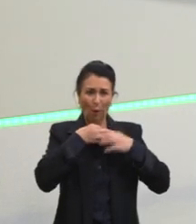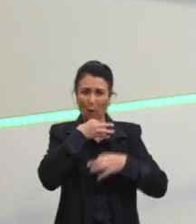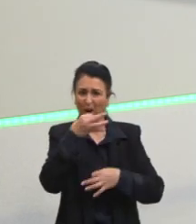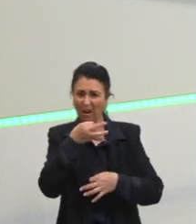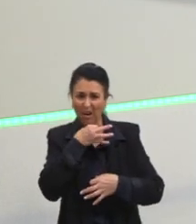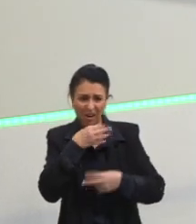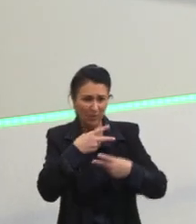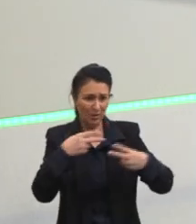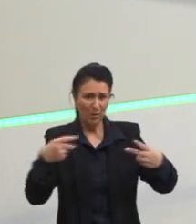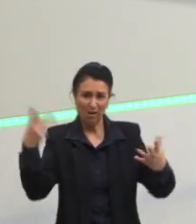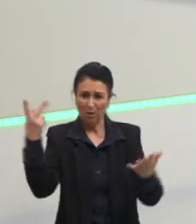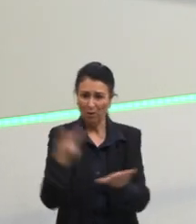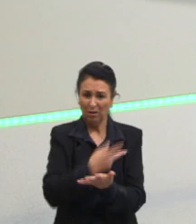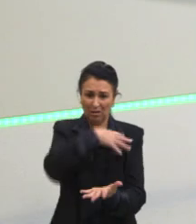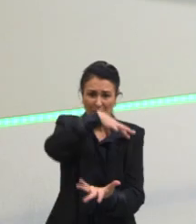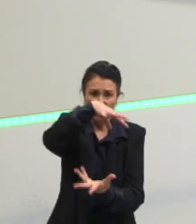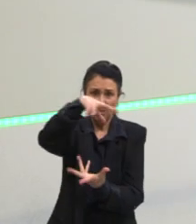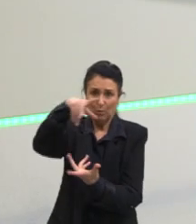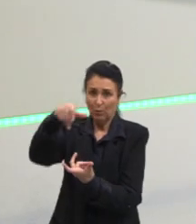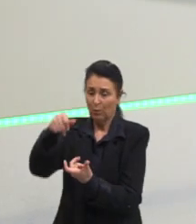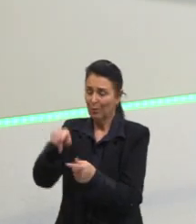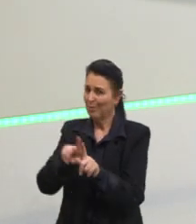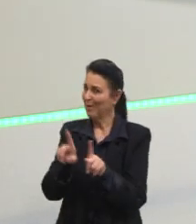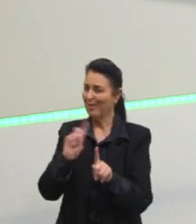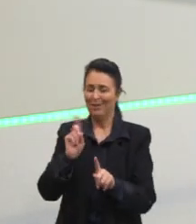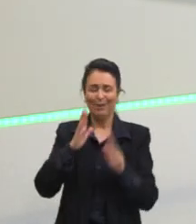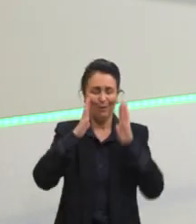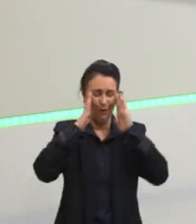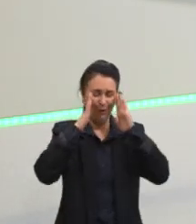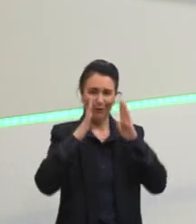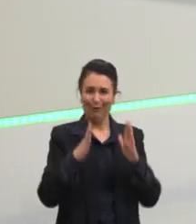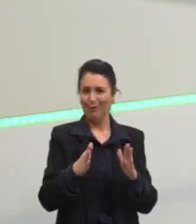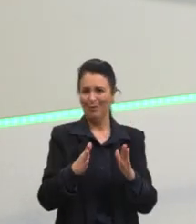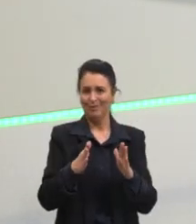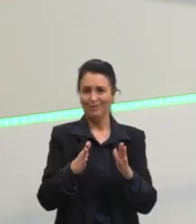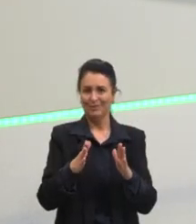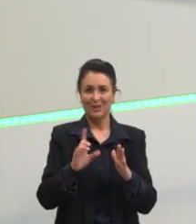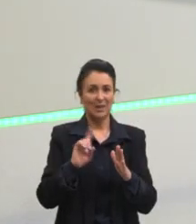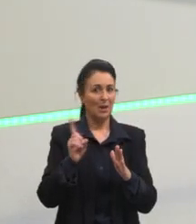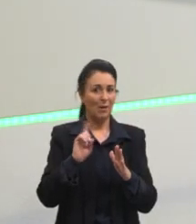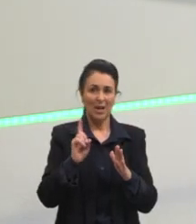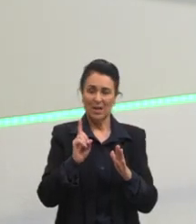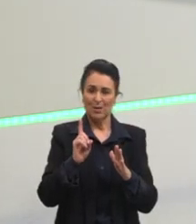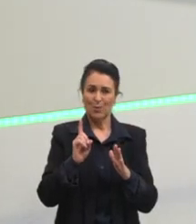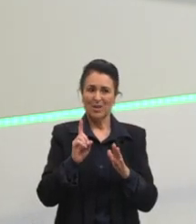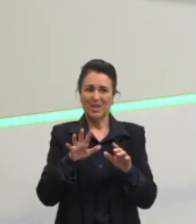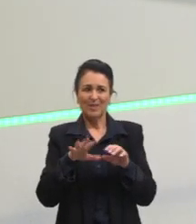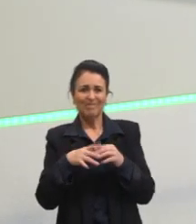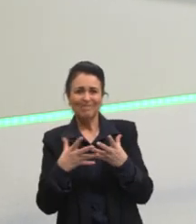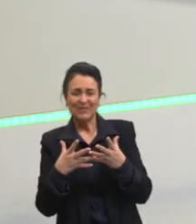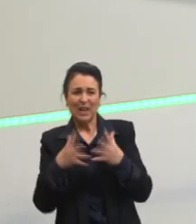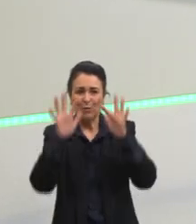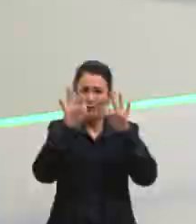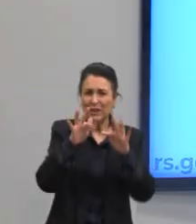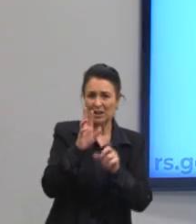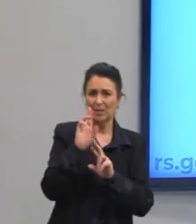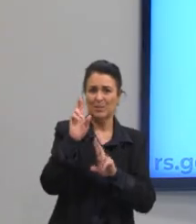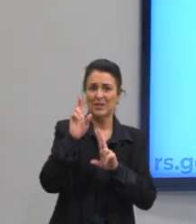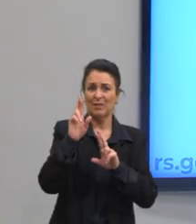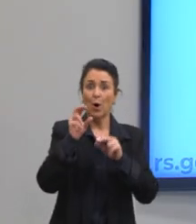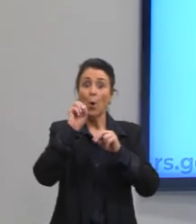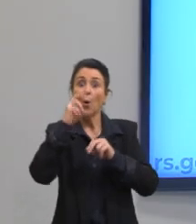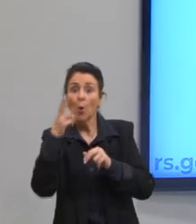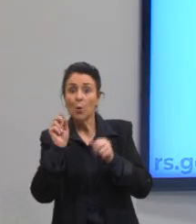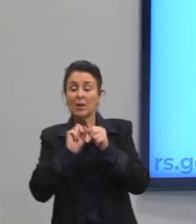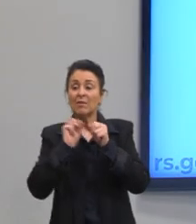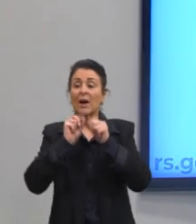mundo, mas também não é o foco. Porque não é isso que está dando a quebra de expectativa, não é isso que está causando o humor. E a